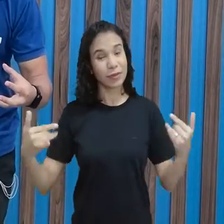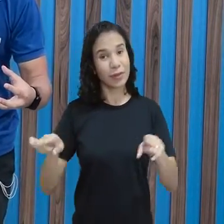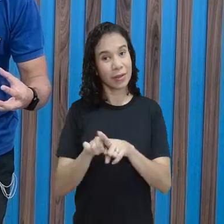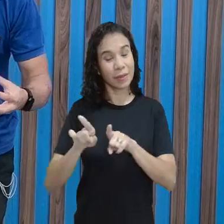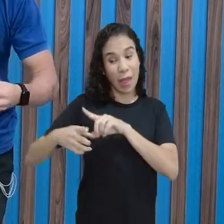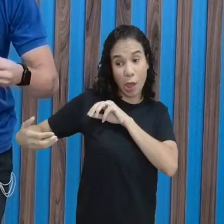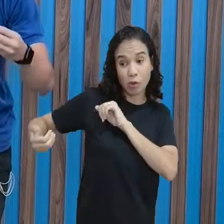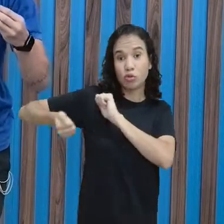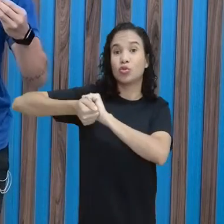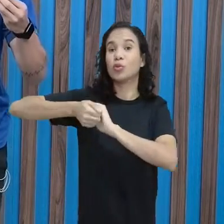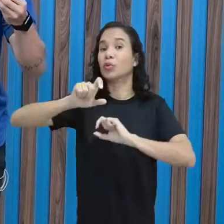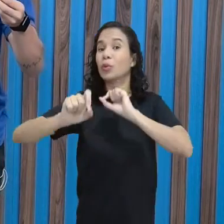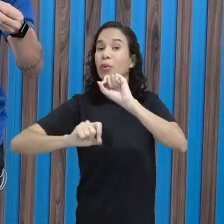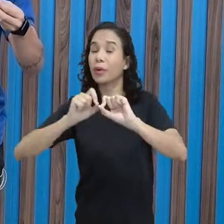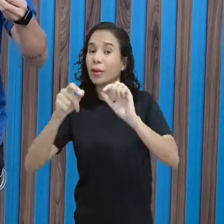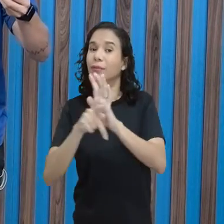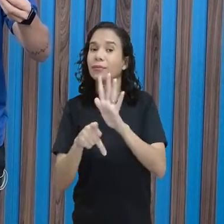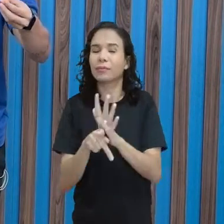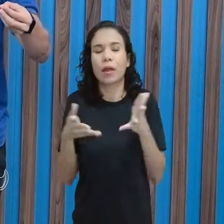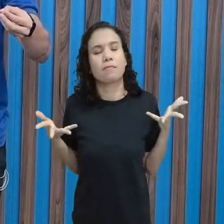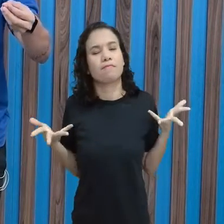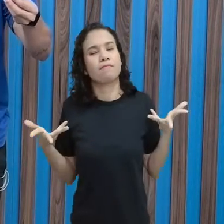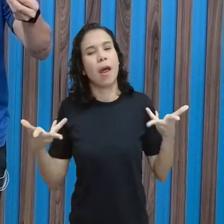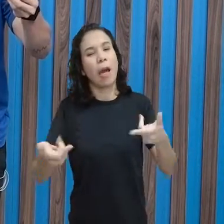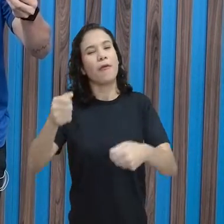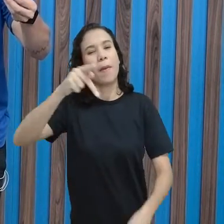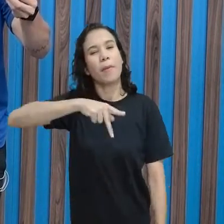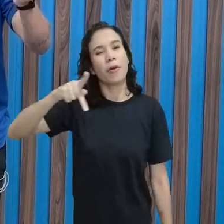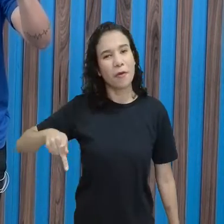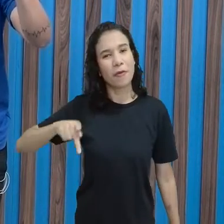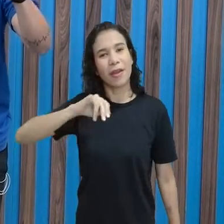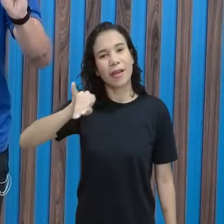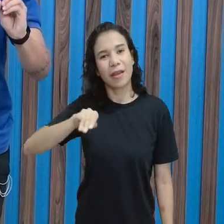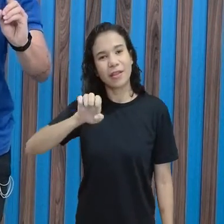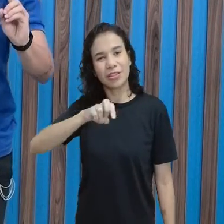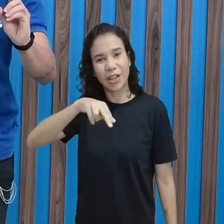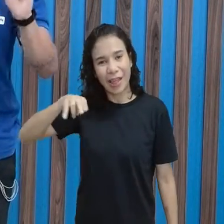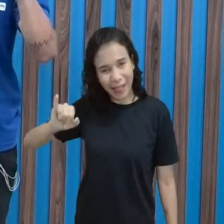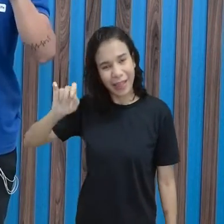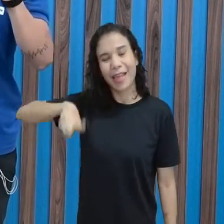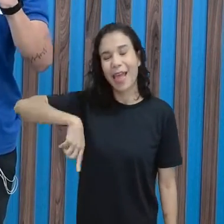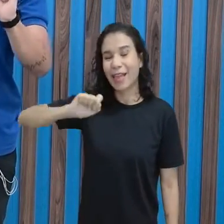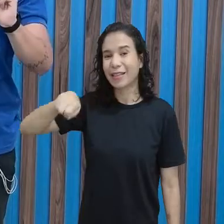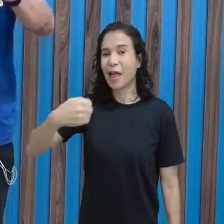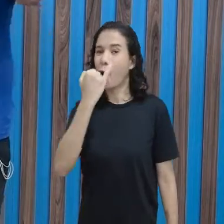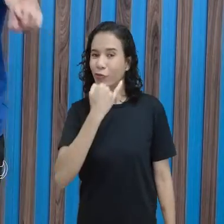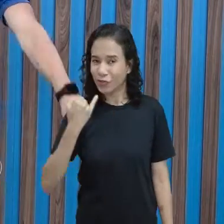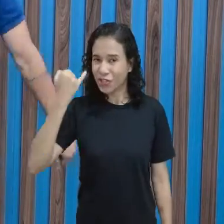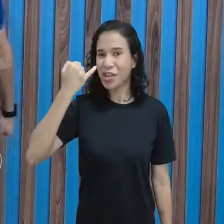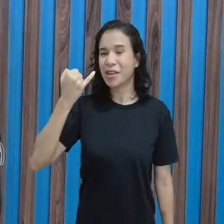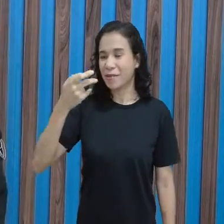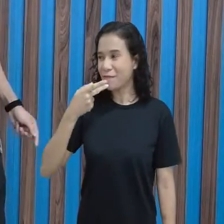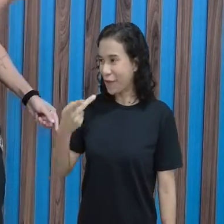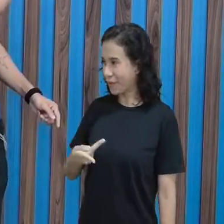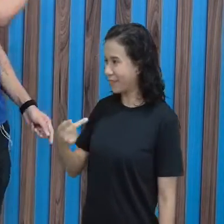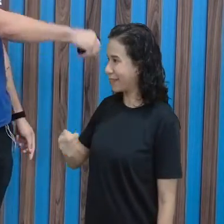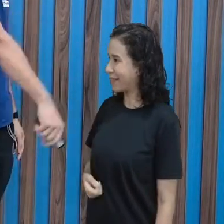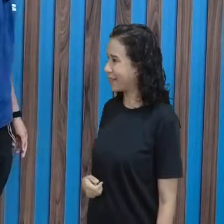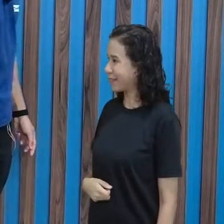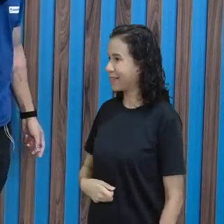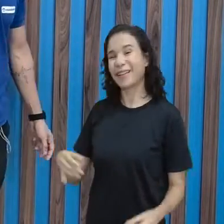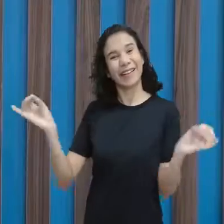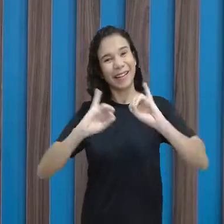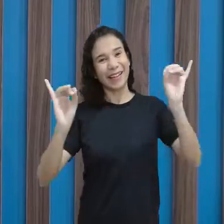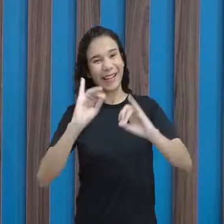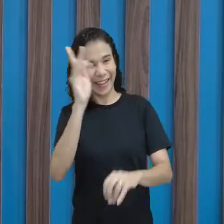acompanhado da nossa querida e maravilhosa professora Dini, que tem relatos, inclusive, que ela já contou para mim. Depois ela conta para vocês. E aí, professora?